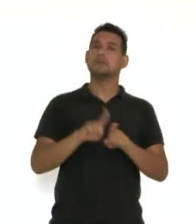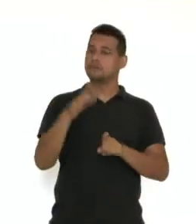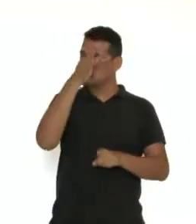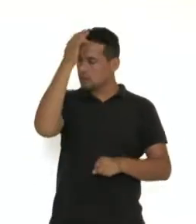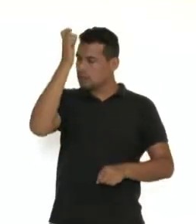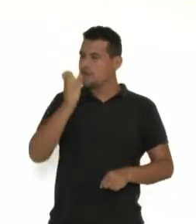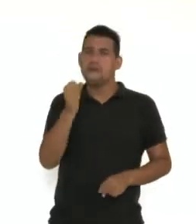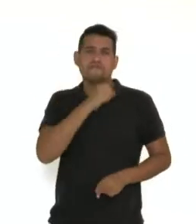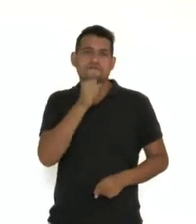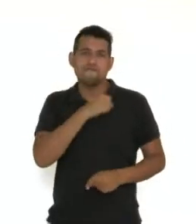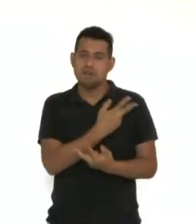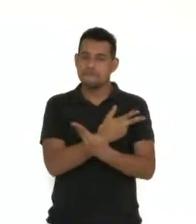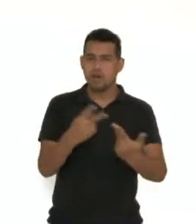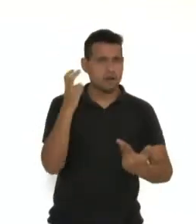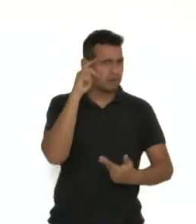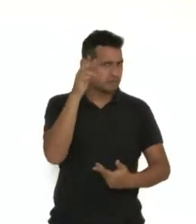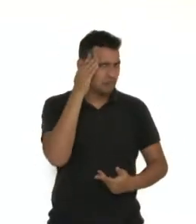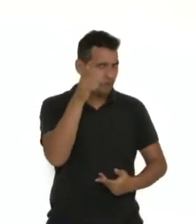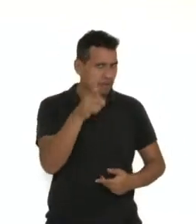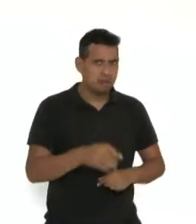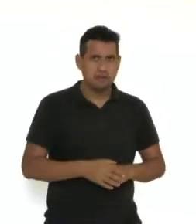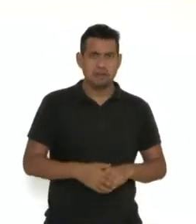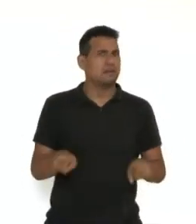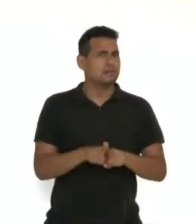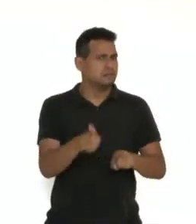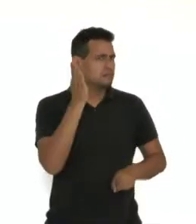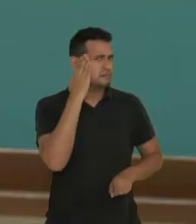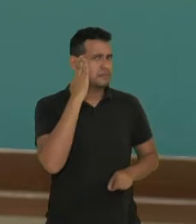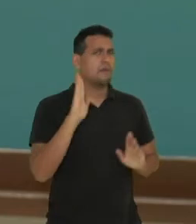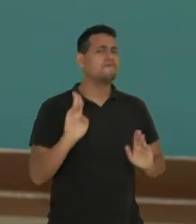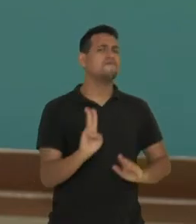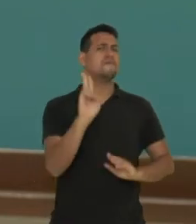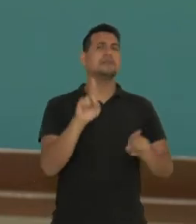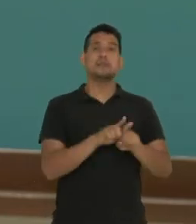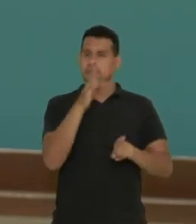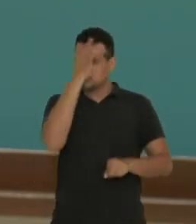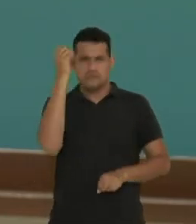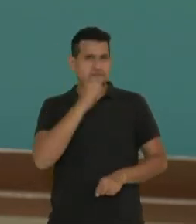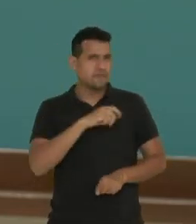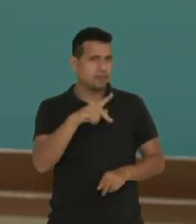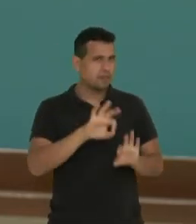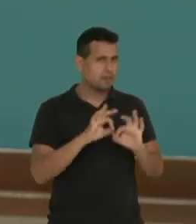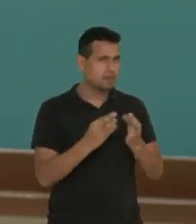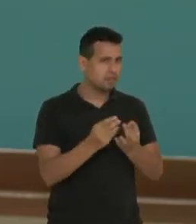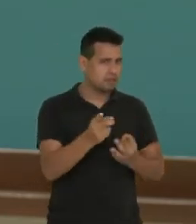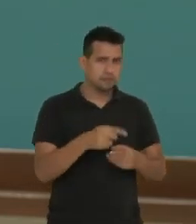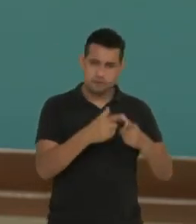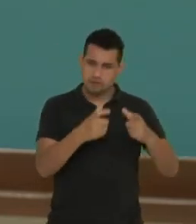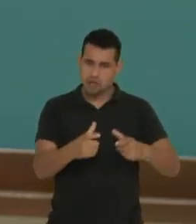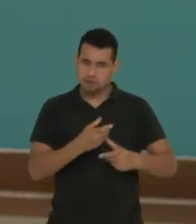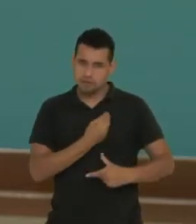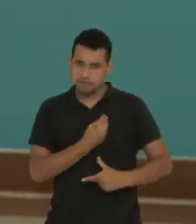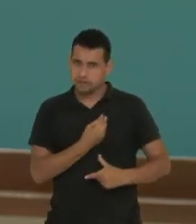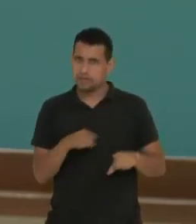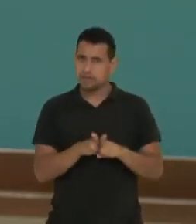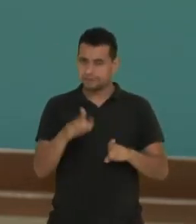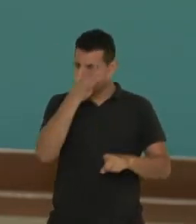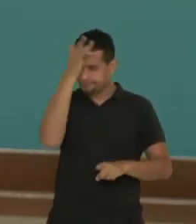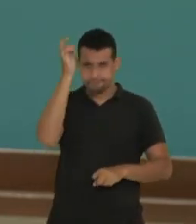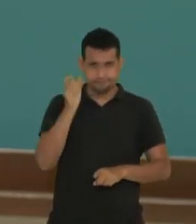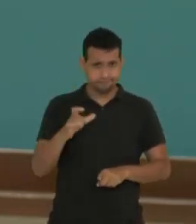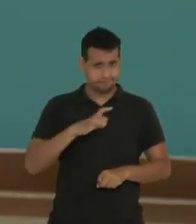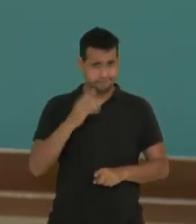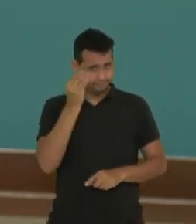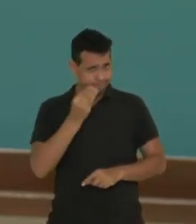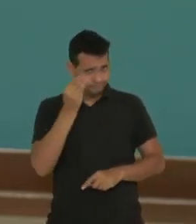tradições e culturas, você sabe? E você sabe valorizar os mais velhos da sua família, do lugar onde você mora, as pessoas que têm